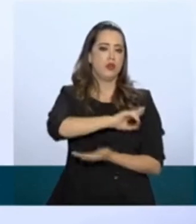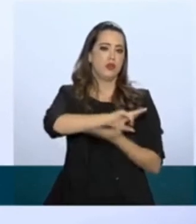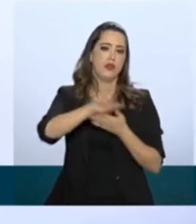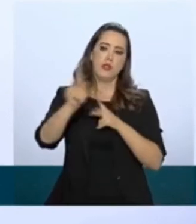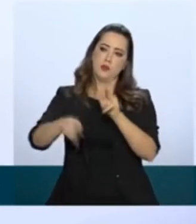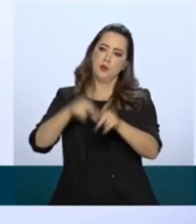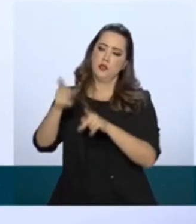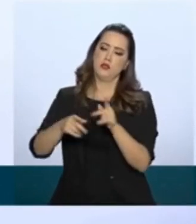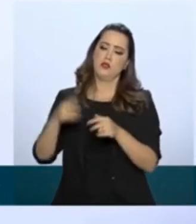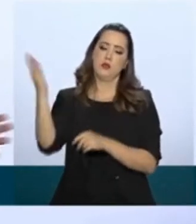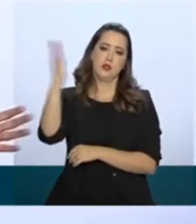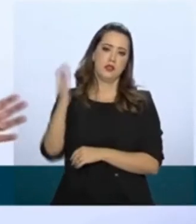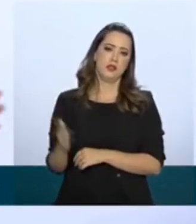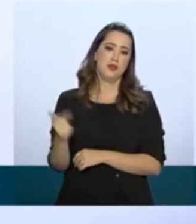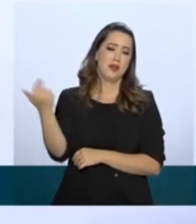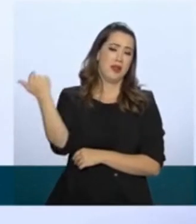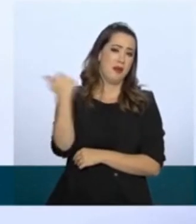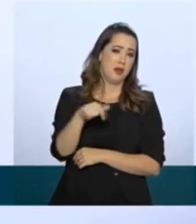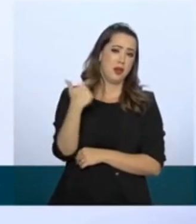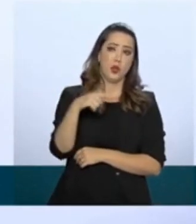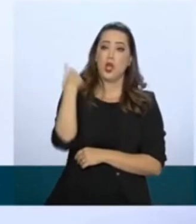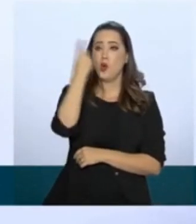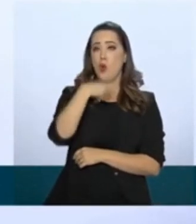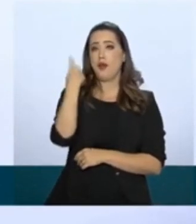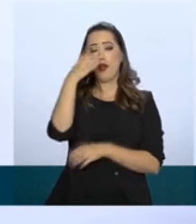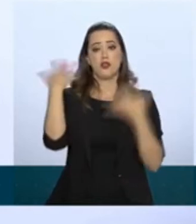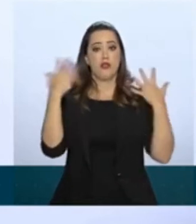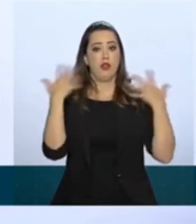da população brasileira, para não termos o horário de verão.